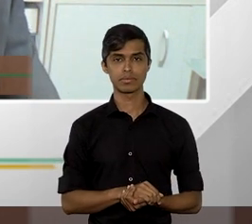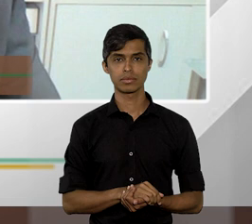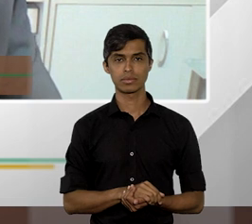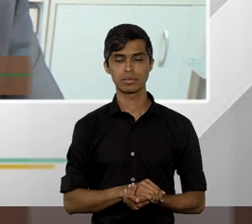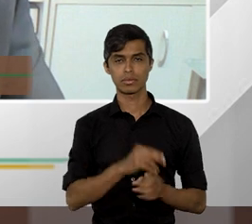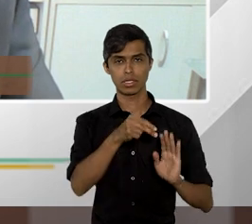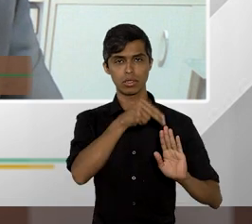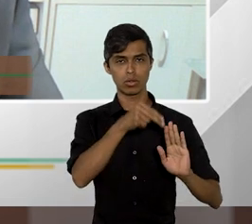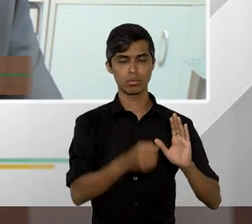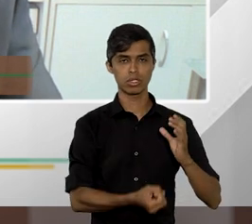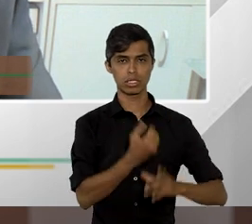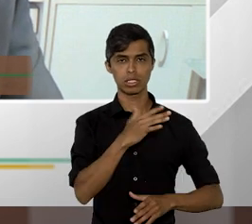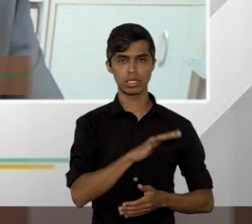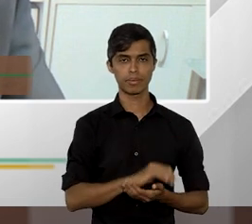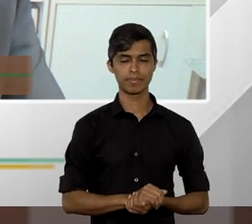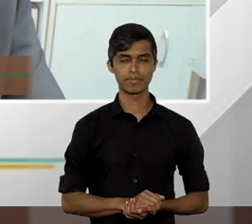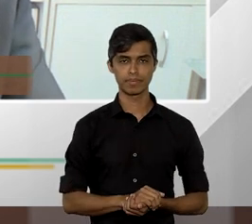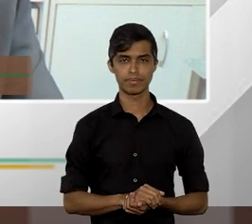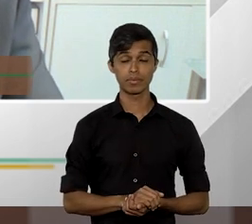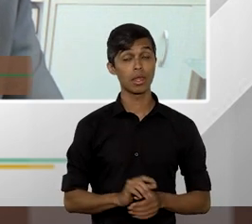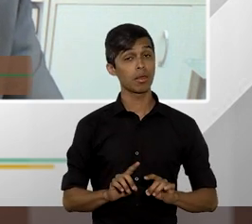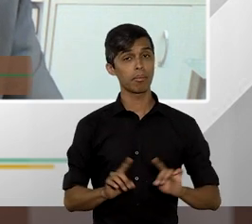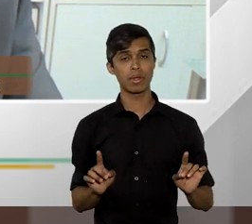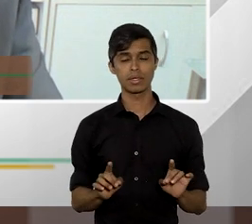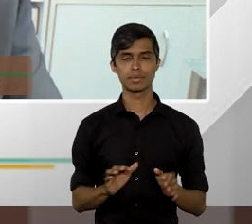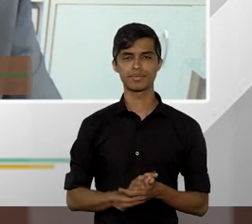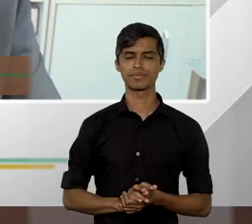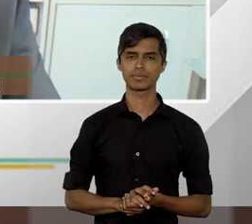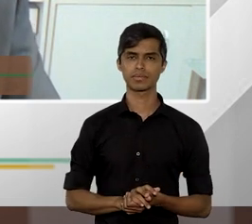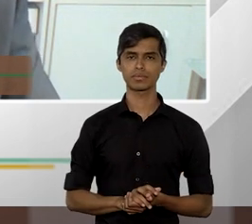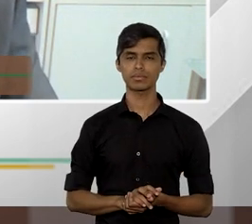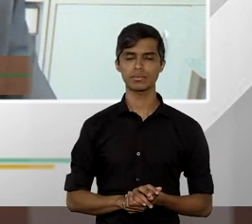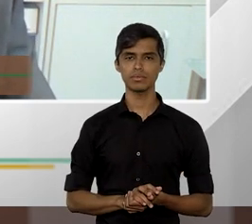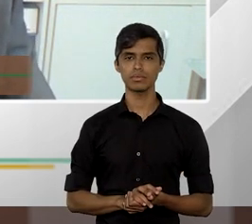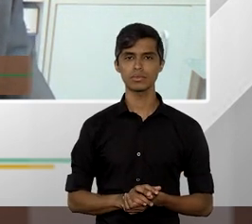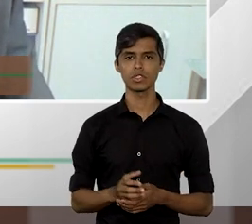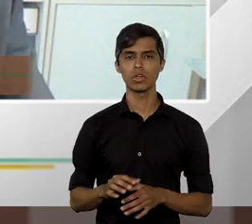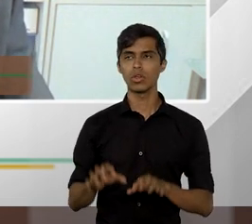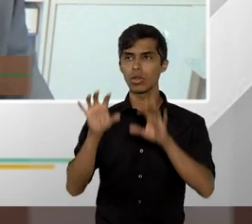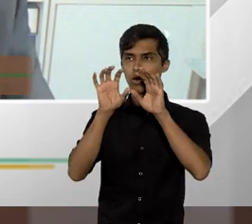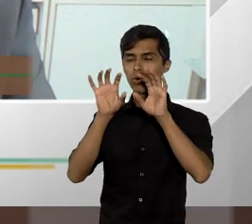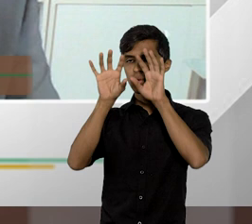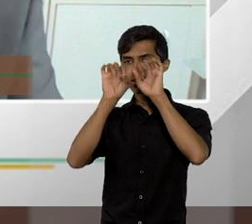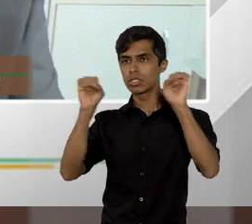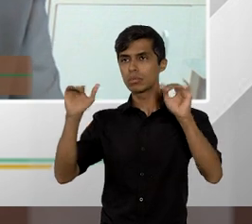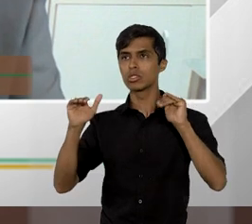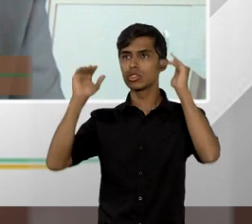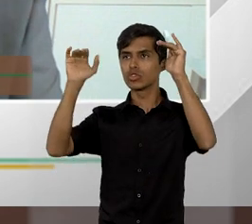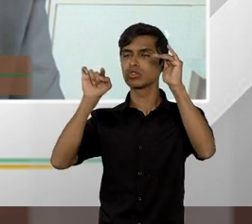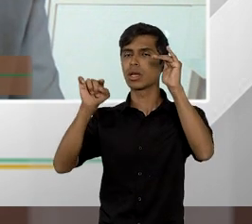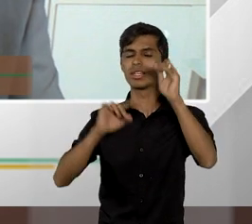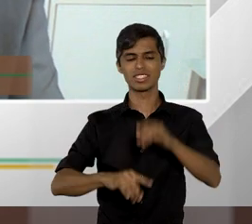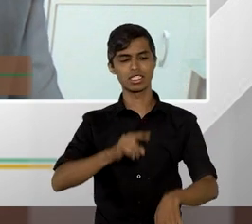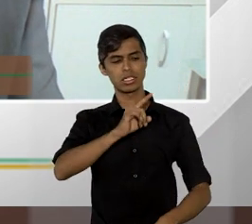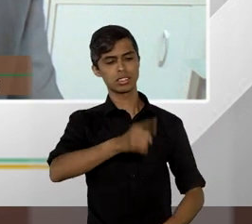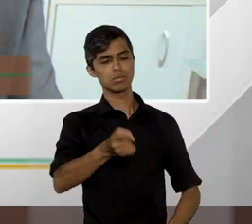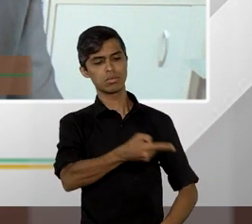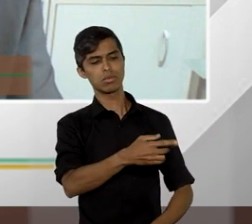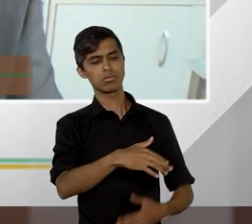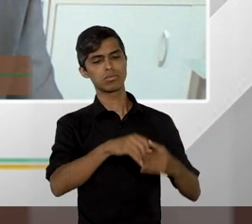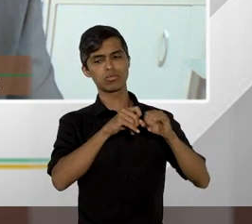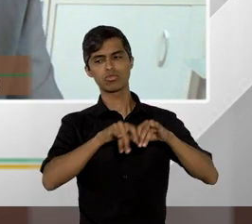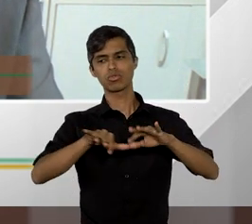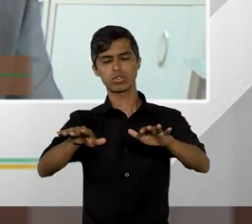mas nos casos em que o Supremo nos temas em que o Supremo negou a repercussão geral